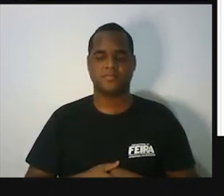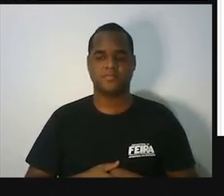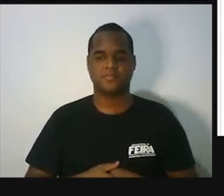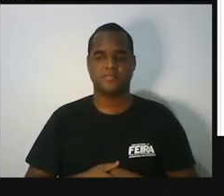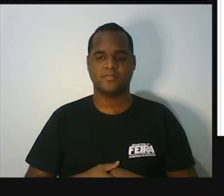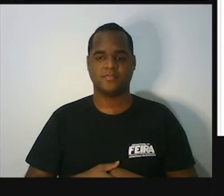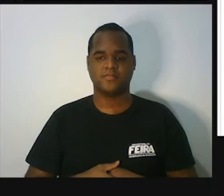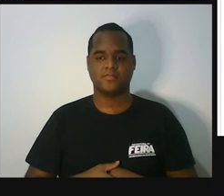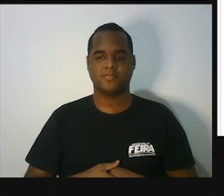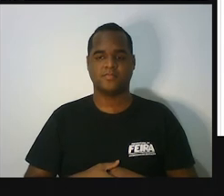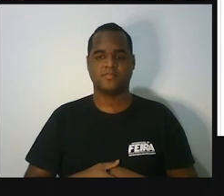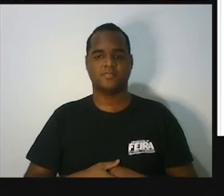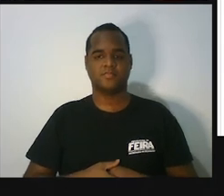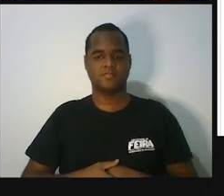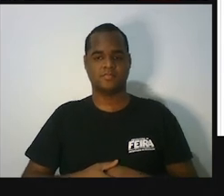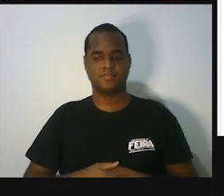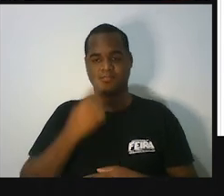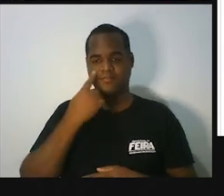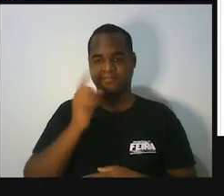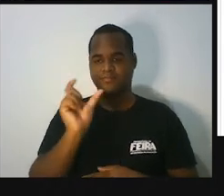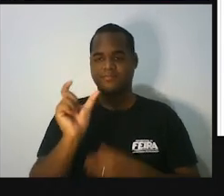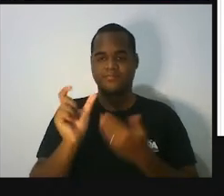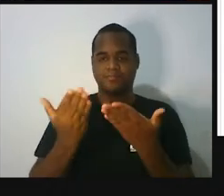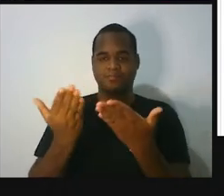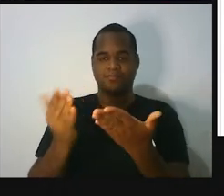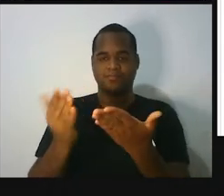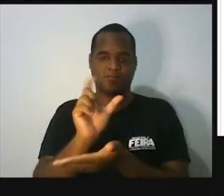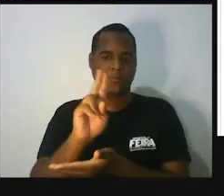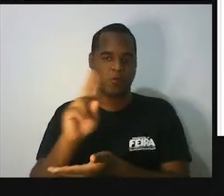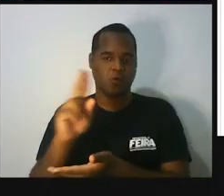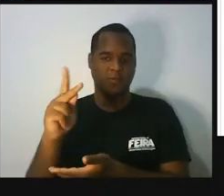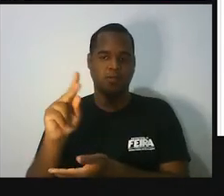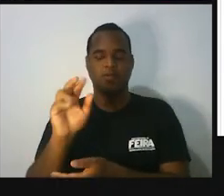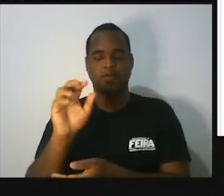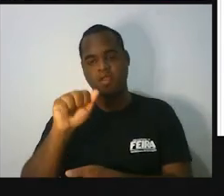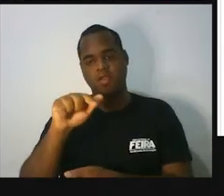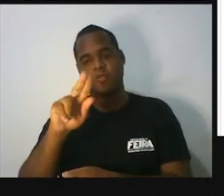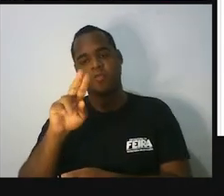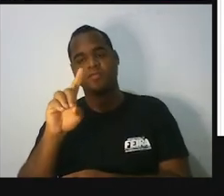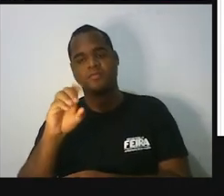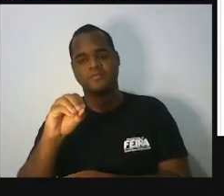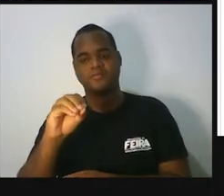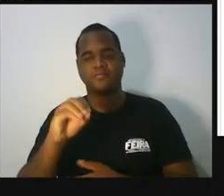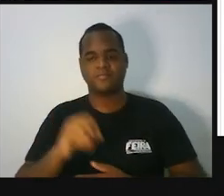Ó, acutângulo. Ângulo agudo. Certo?